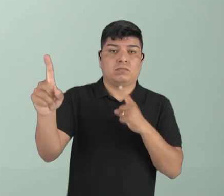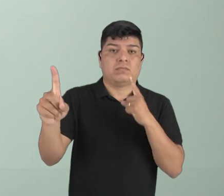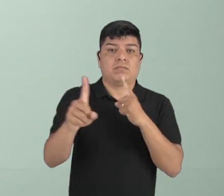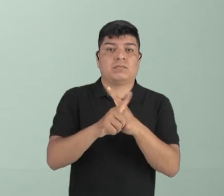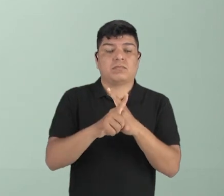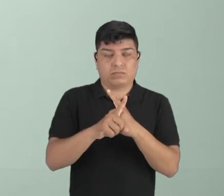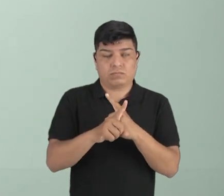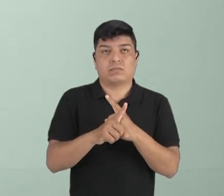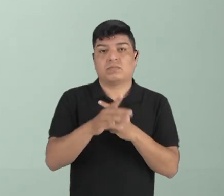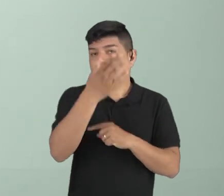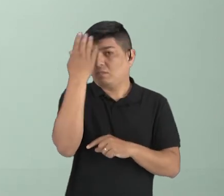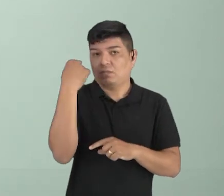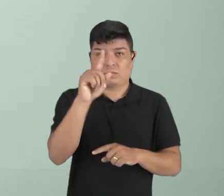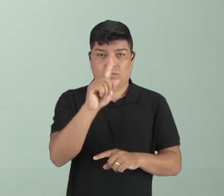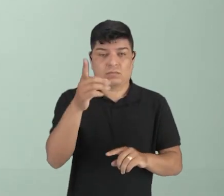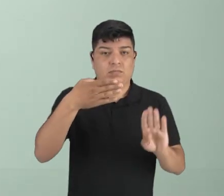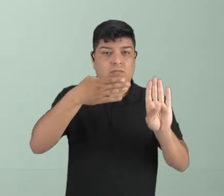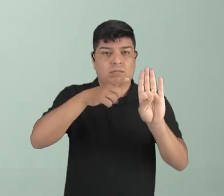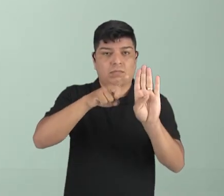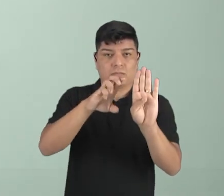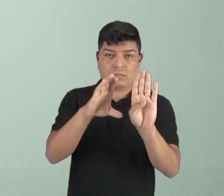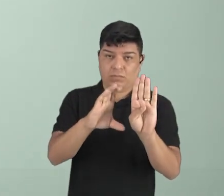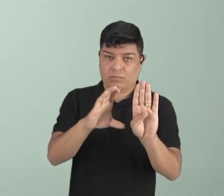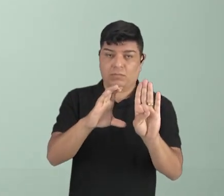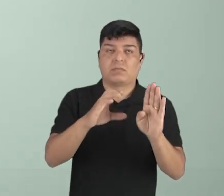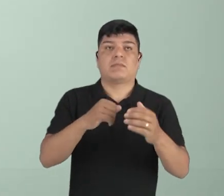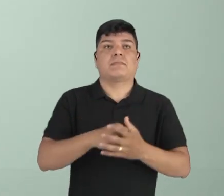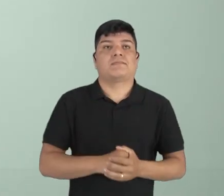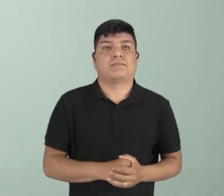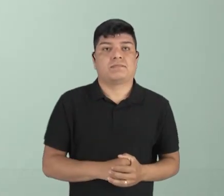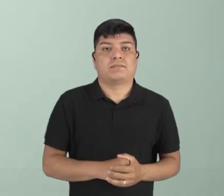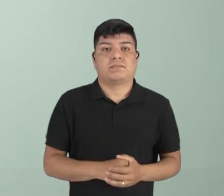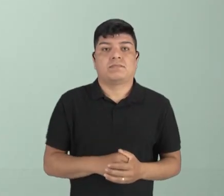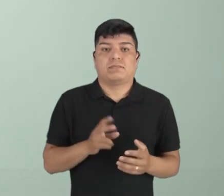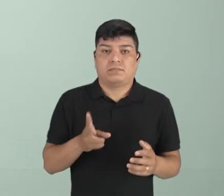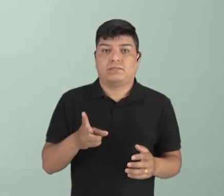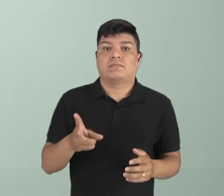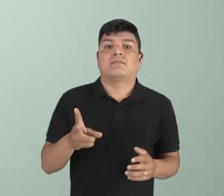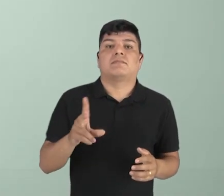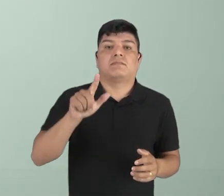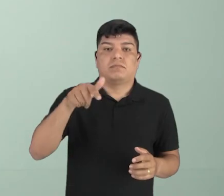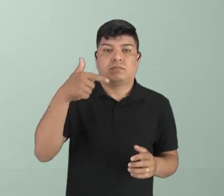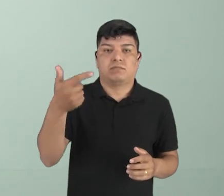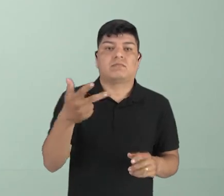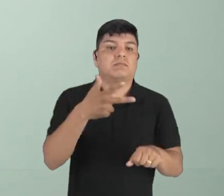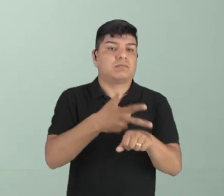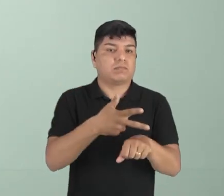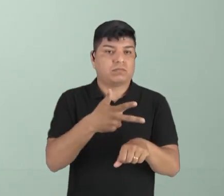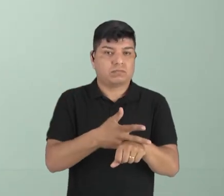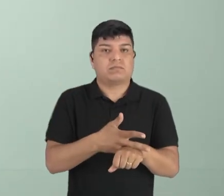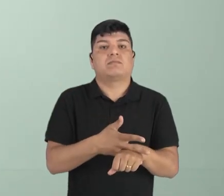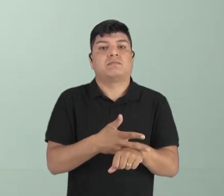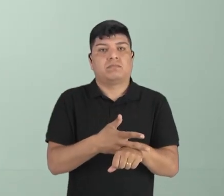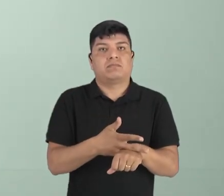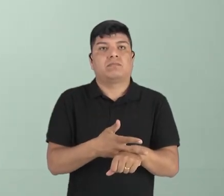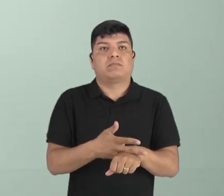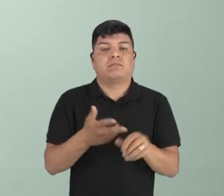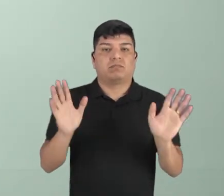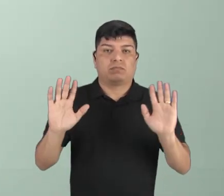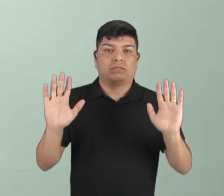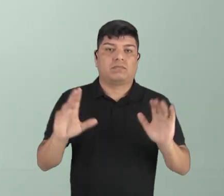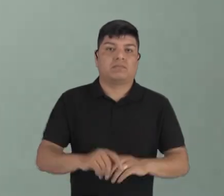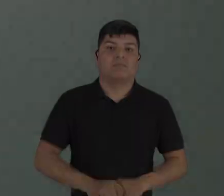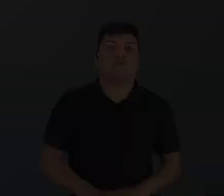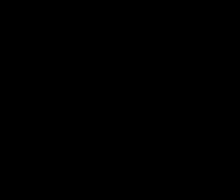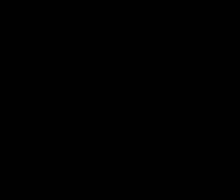encontro. Não esqueçam de acessar a plataforma Eduk para acompanhar esse e outros vídeos. E até a próxima!